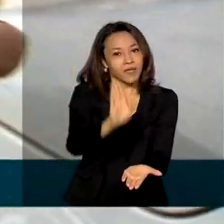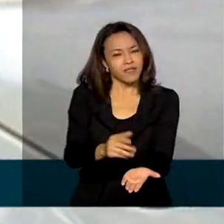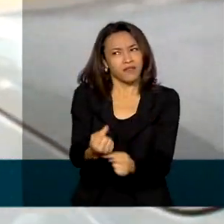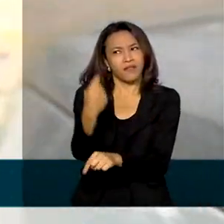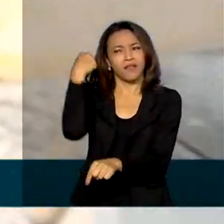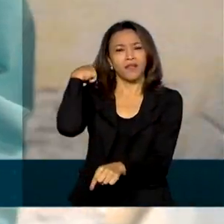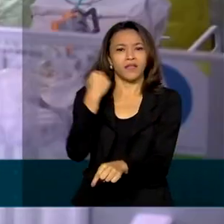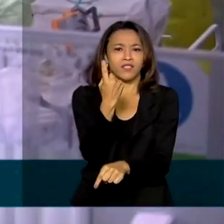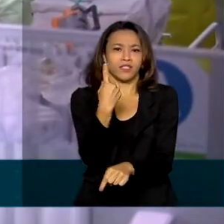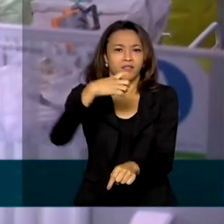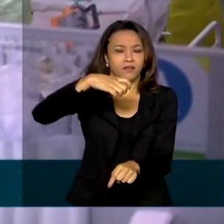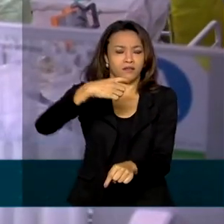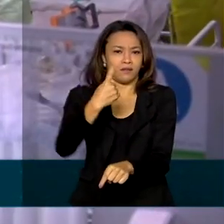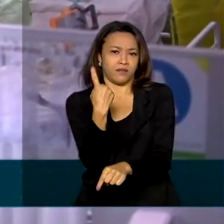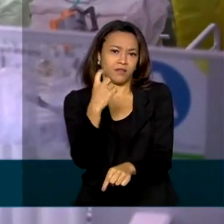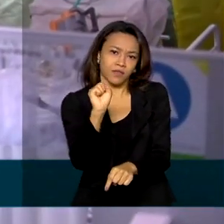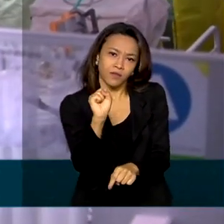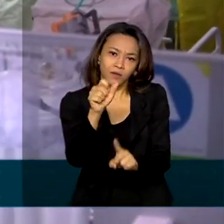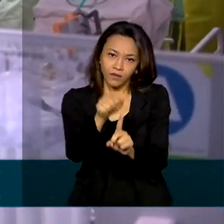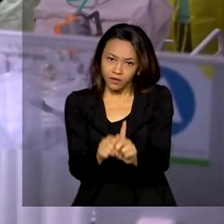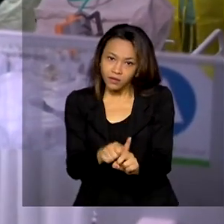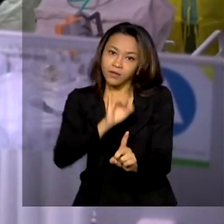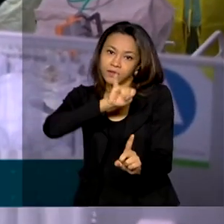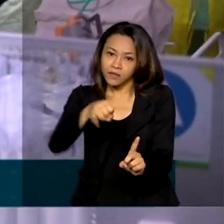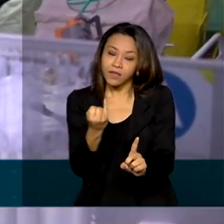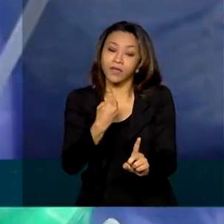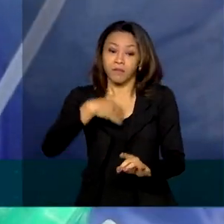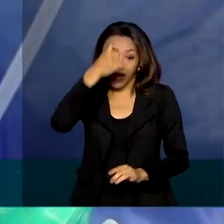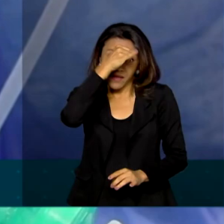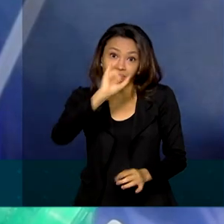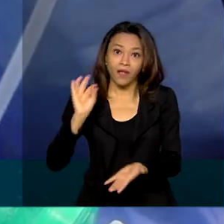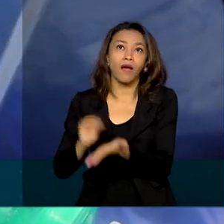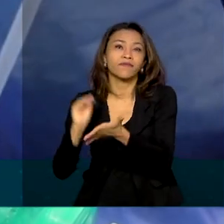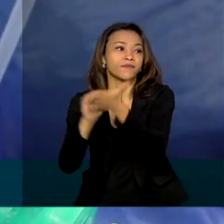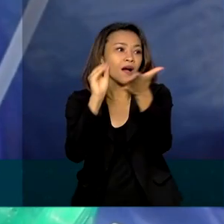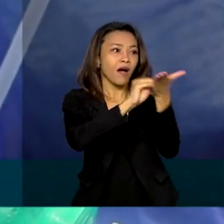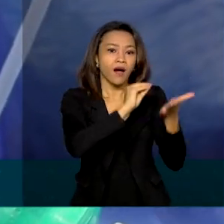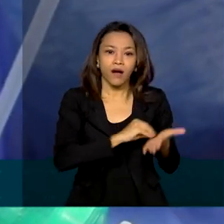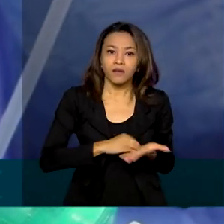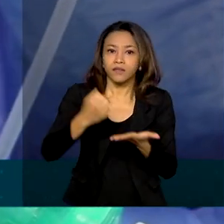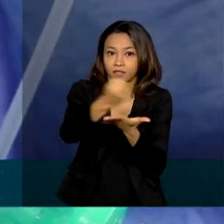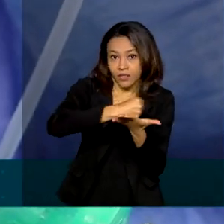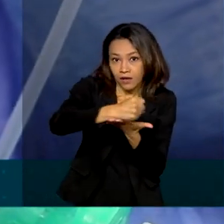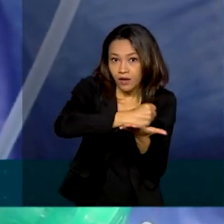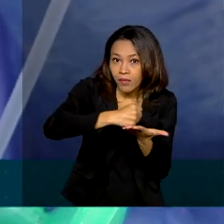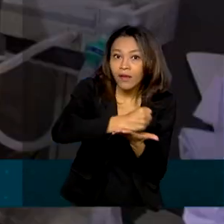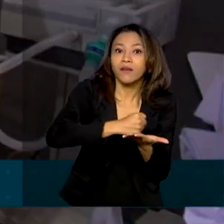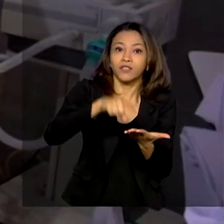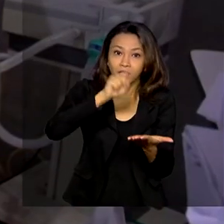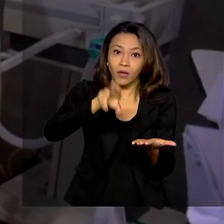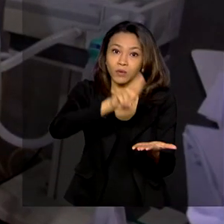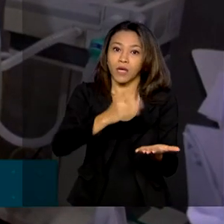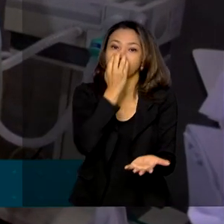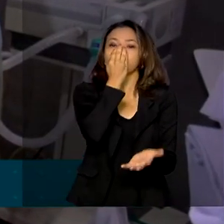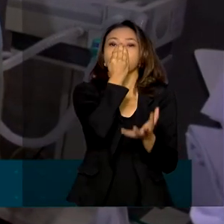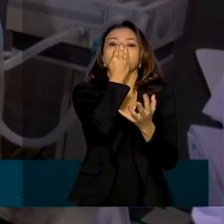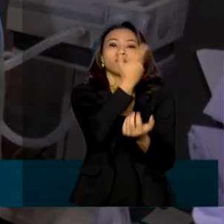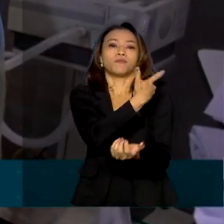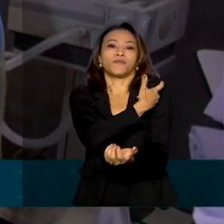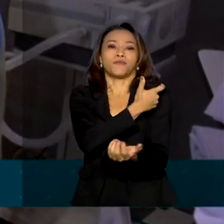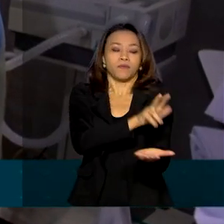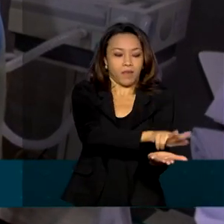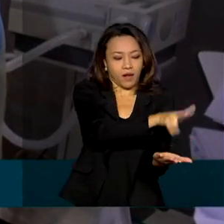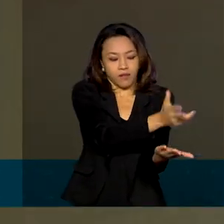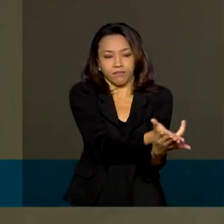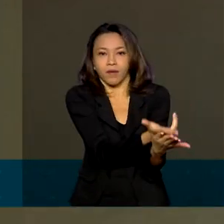dia 18 de janeiro. E para evitar o desabastecimento de medicamentos do chamado kit intubação, como sedativos e